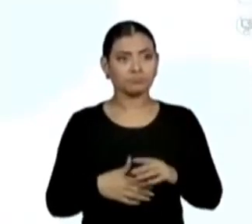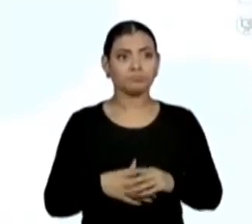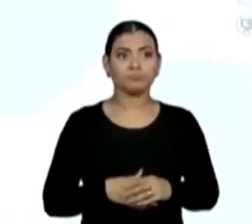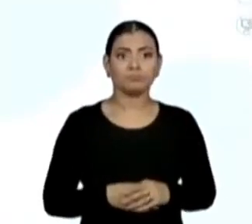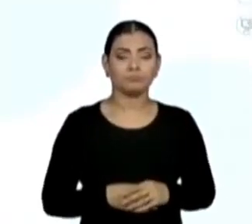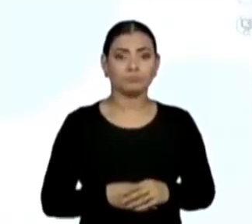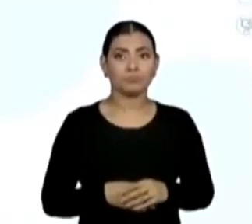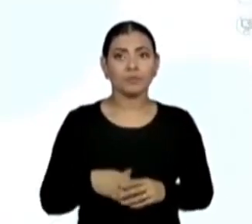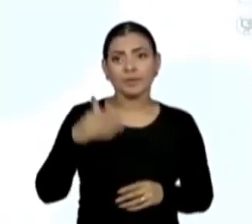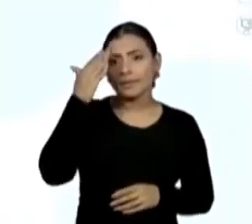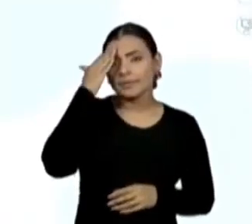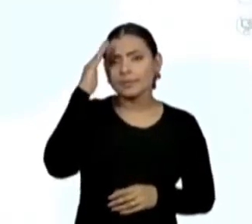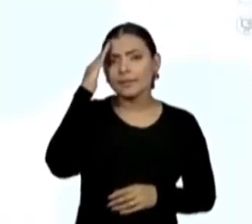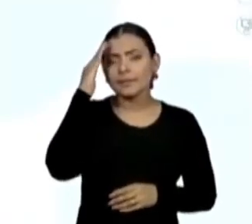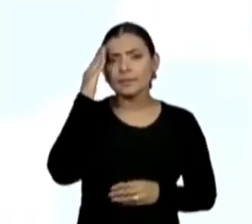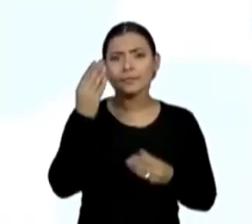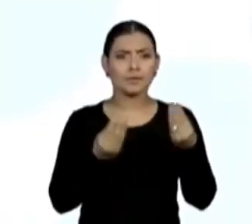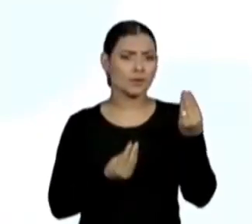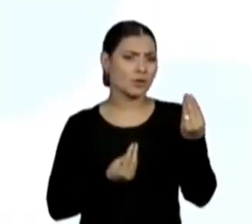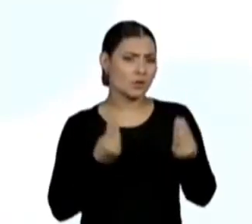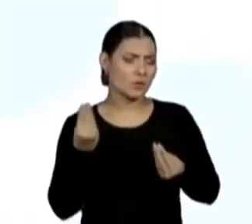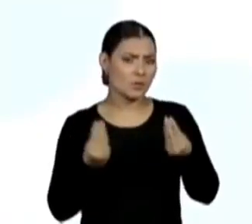nós vamos observar